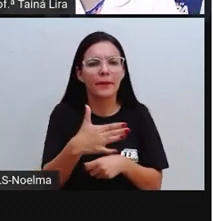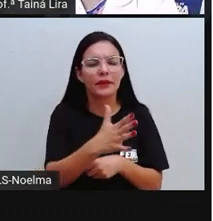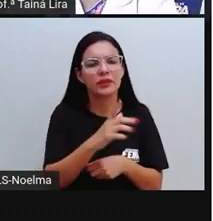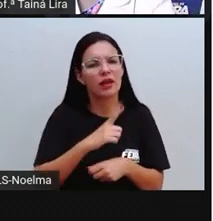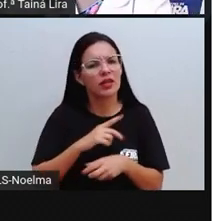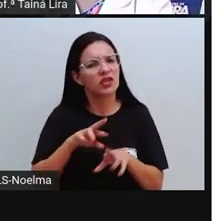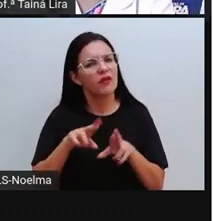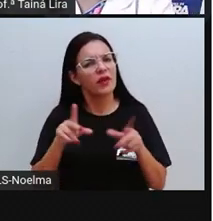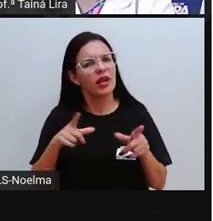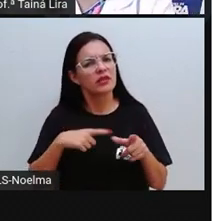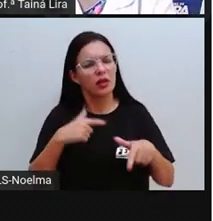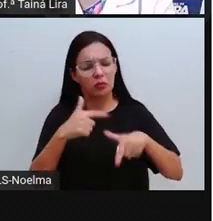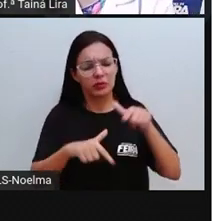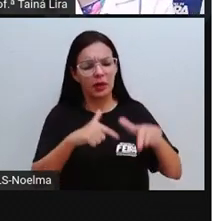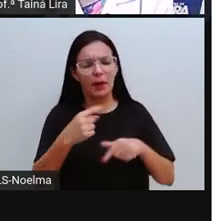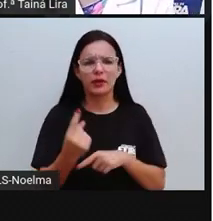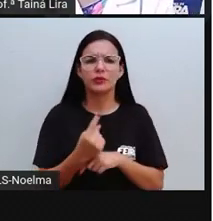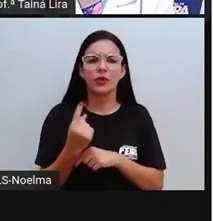se é uma atividade só?